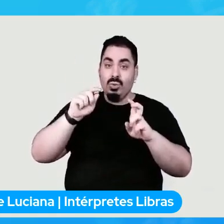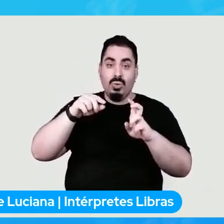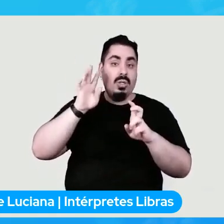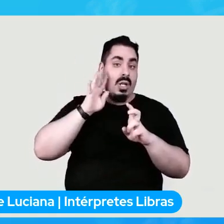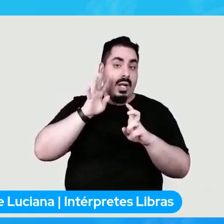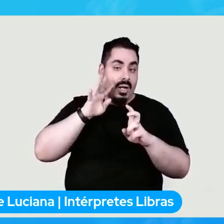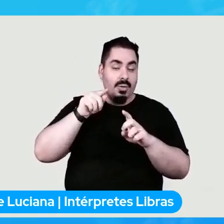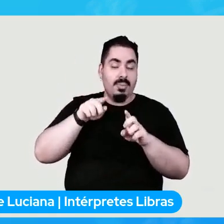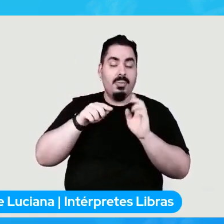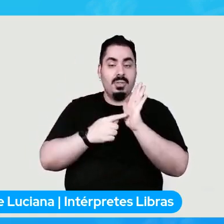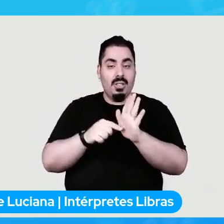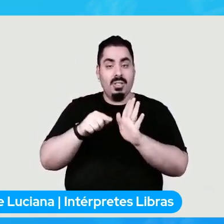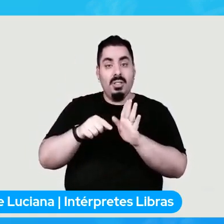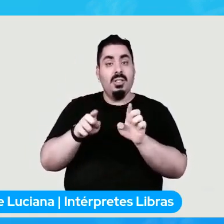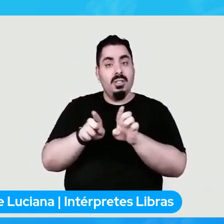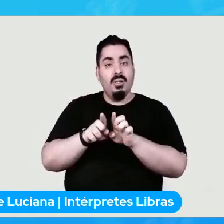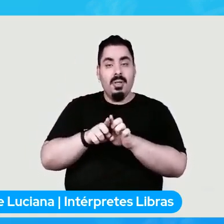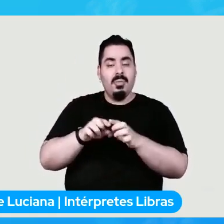também aqui na Python Brasil.